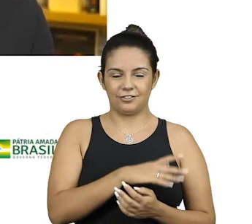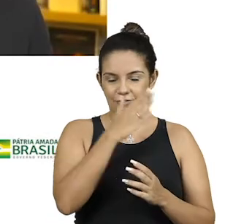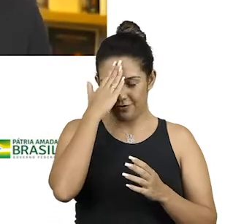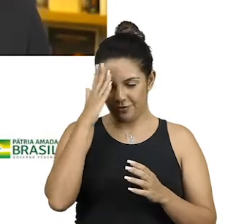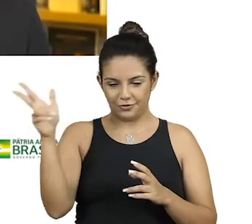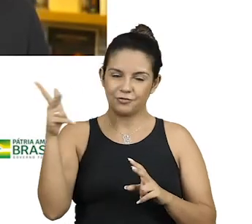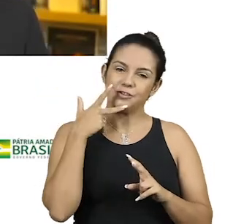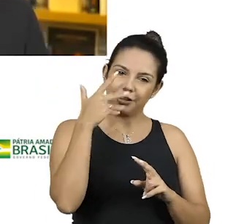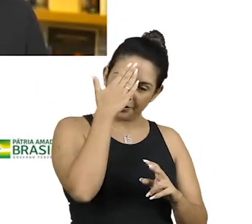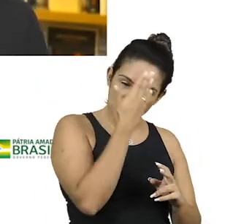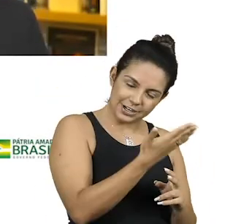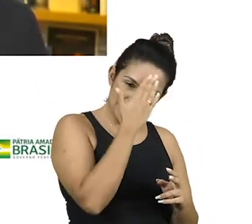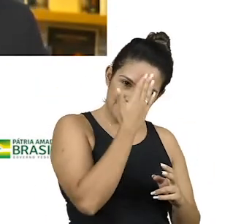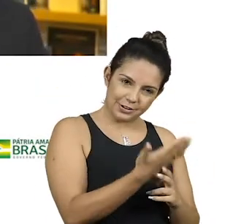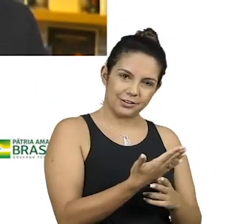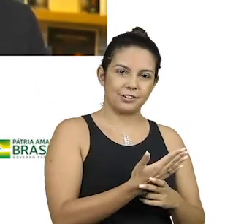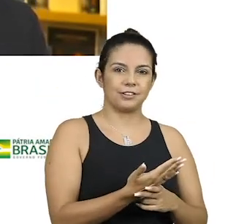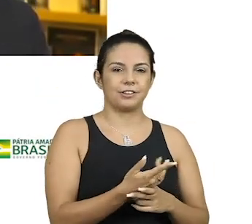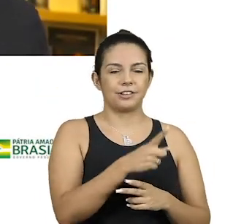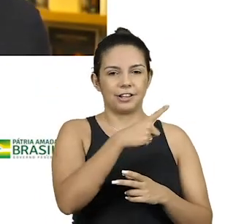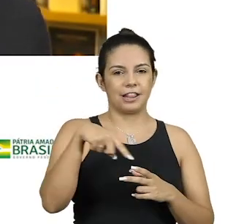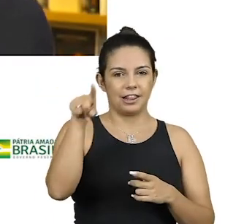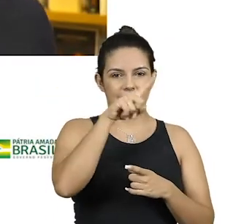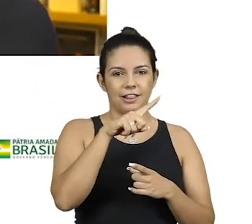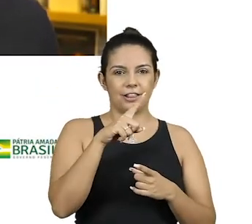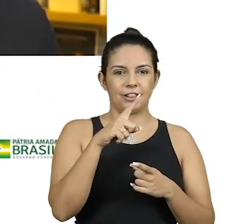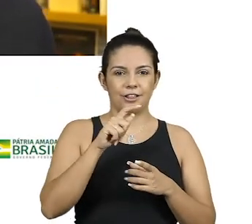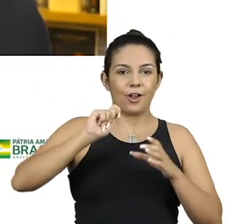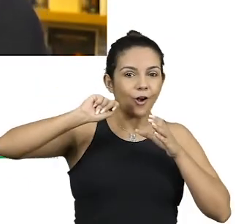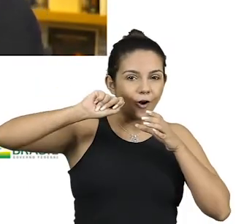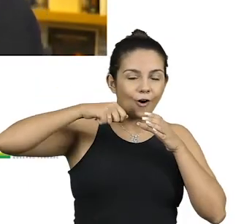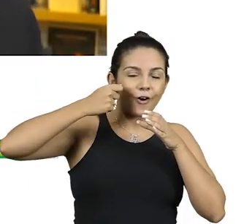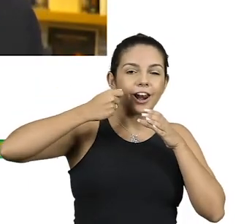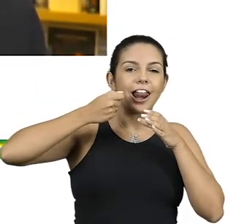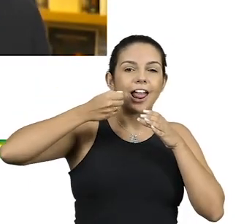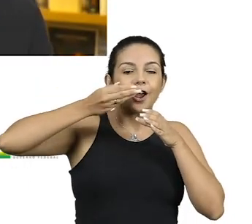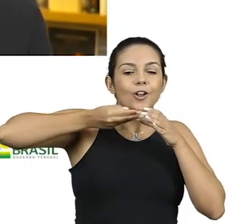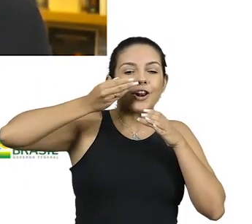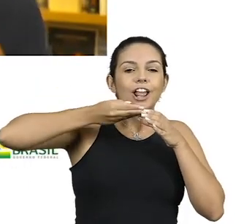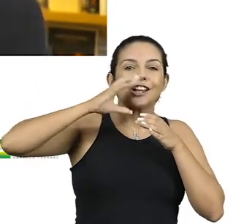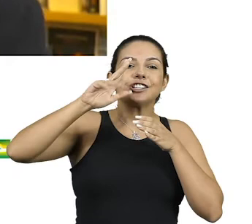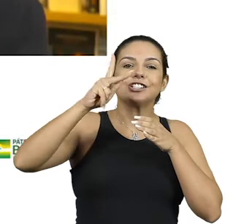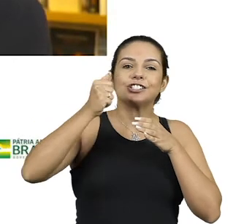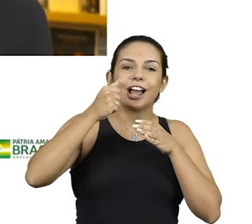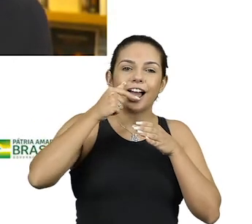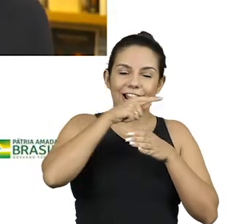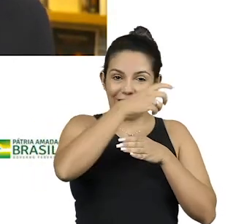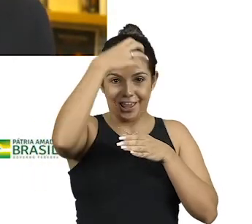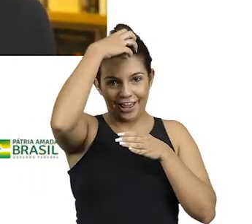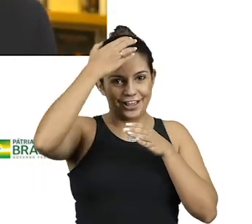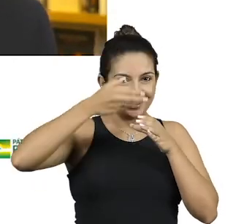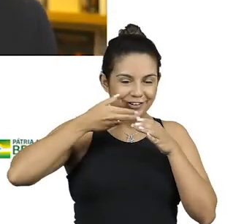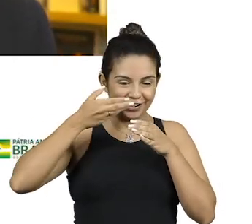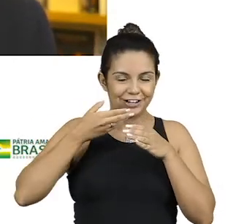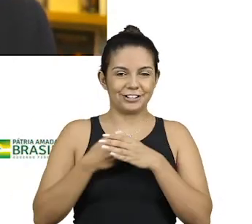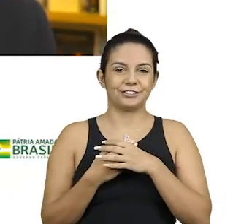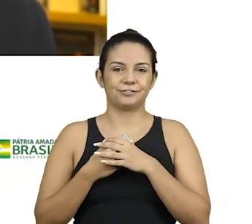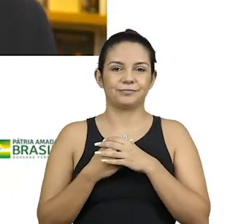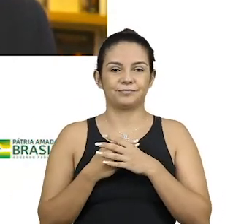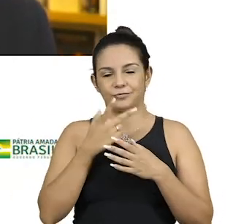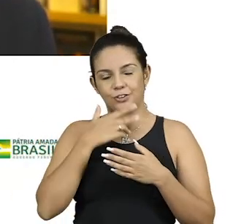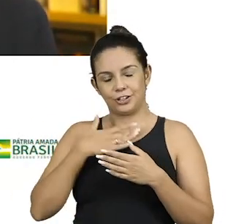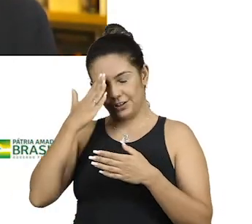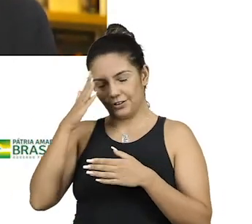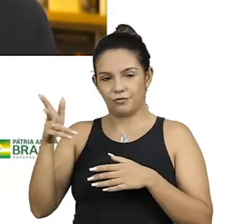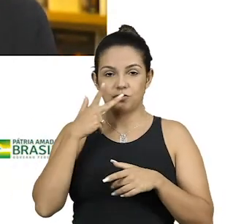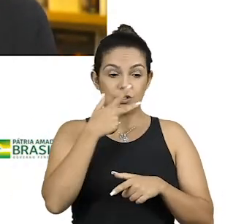Obrigado, Afonso! Obrigado! Obrigado por essa colher de chá! Mais uma! Você é o rei da colher de chá! Que isso, querido! Eu te